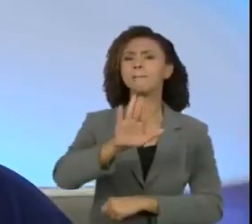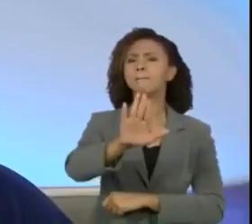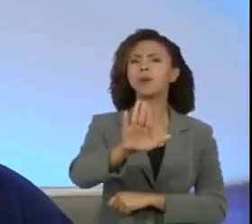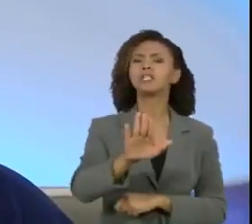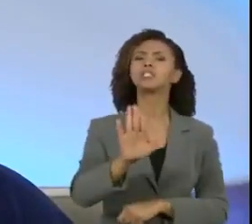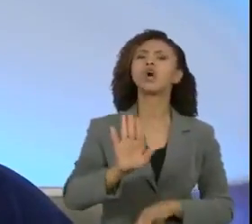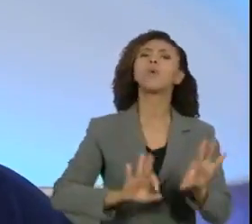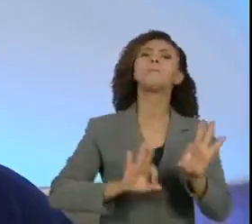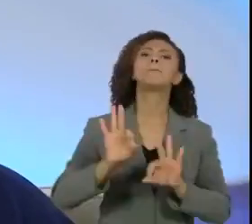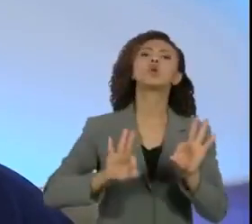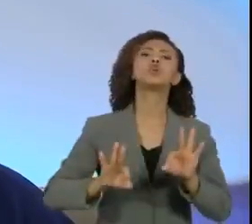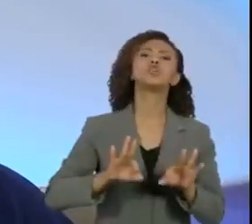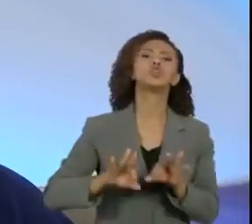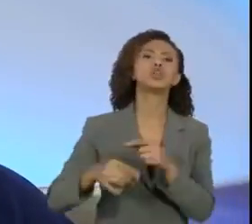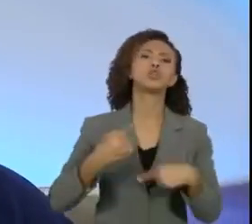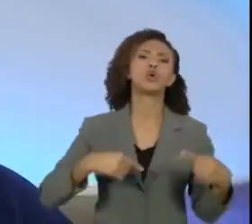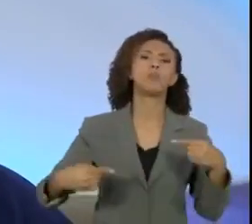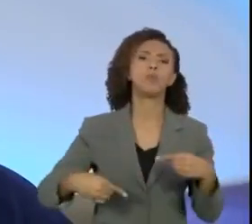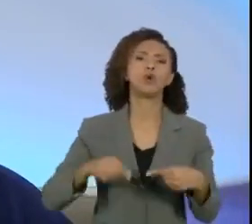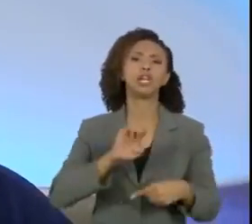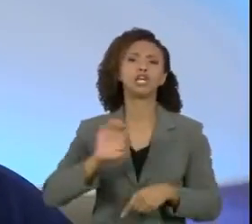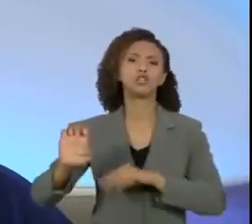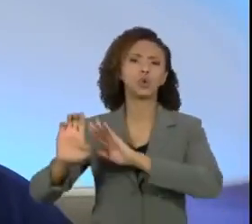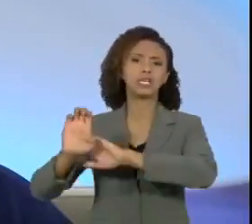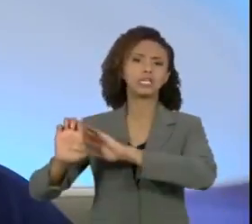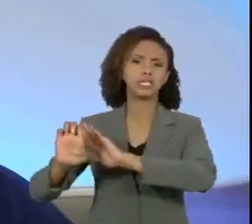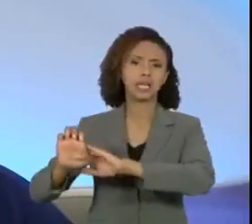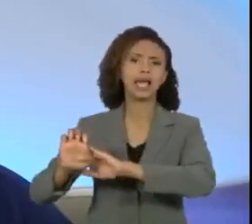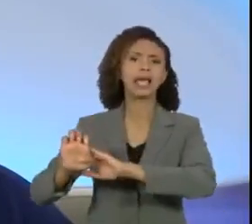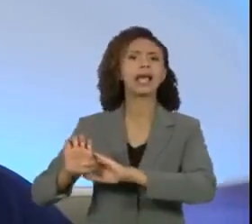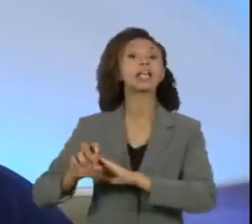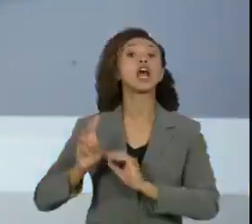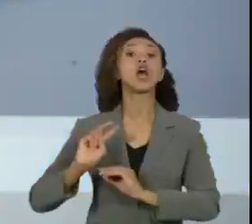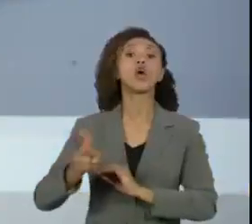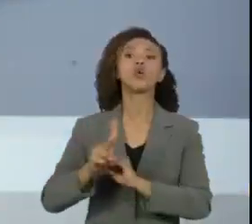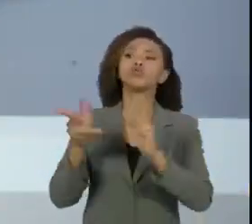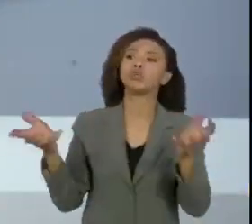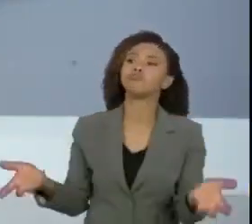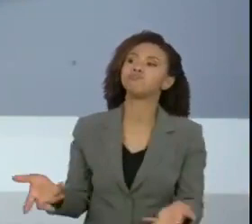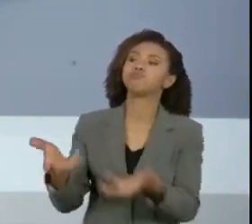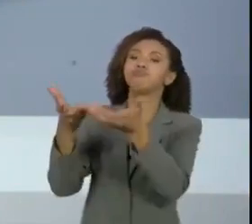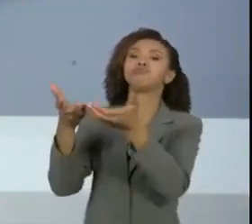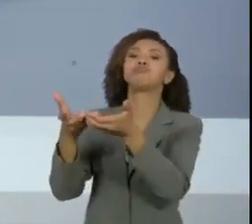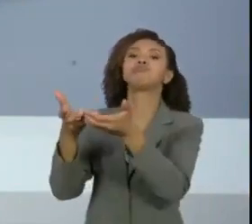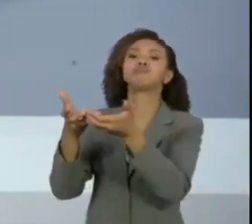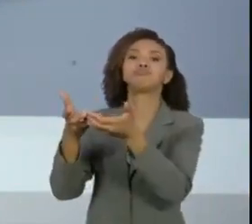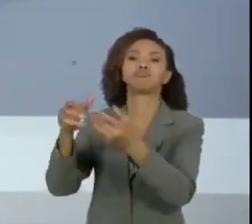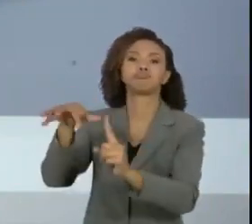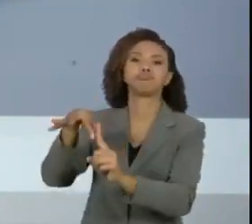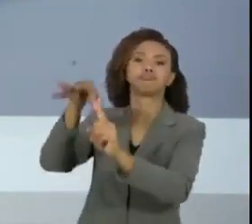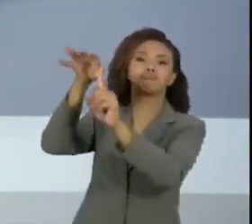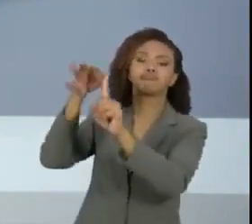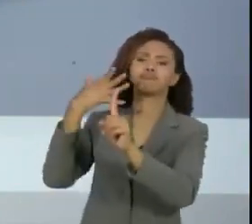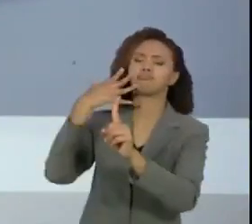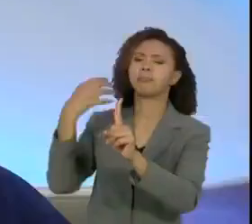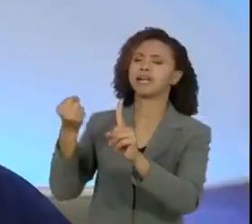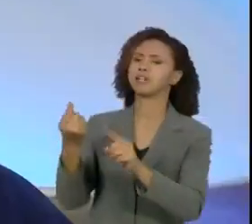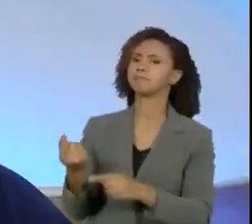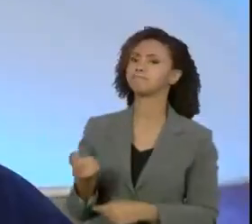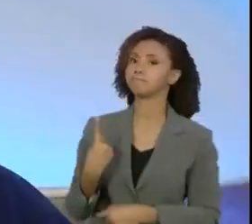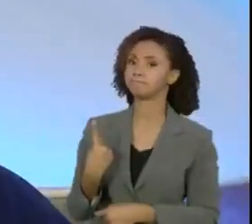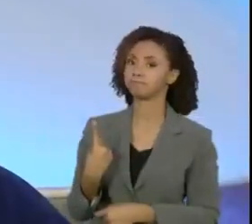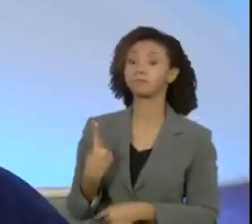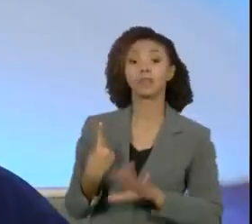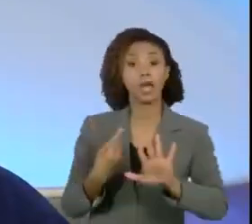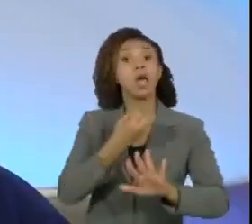político de esquerda que ainda privilegia uma supremacia branca? Então, eu acho que é fundamental nós criticarmos